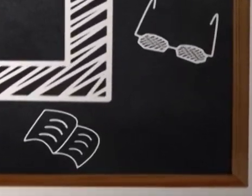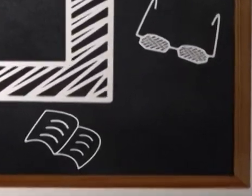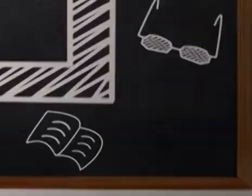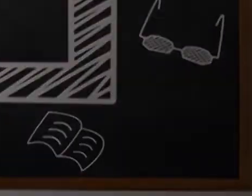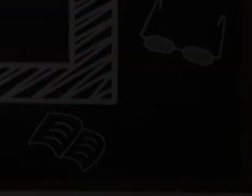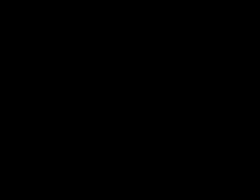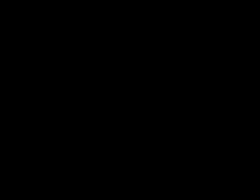vamos lá.